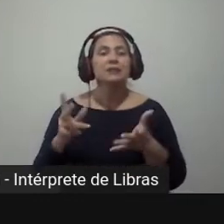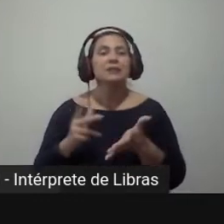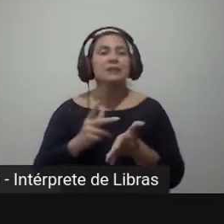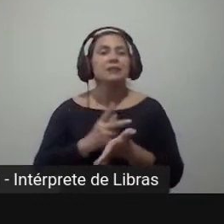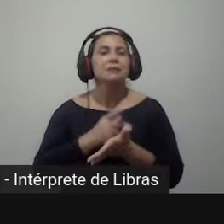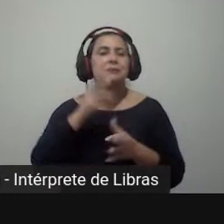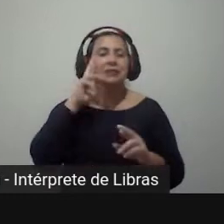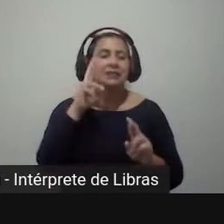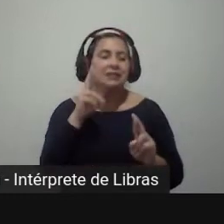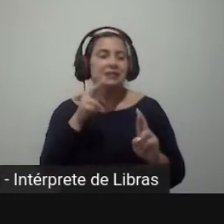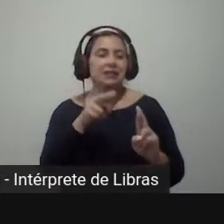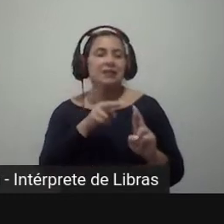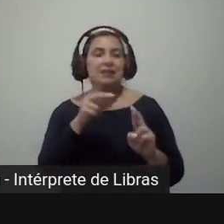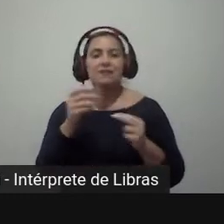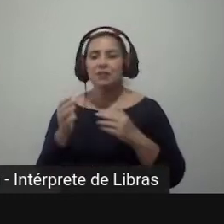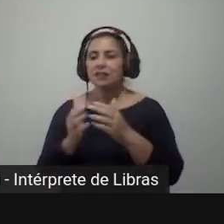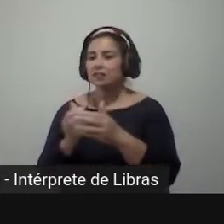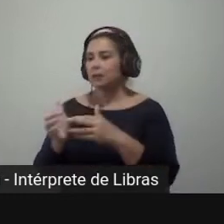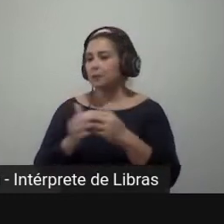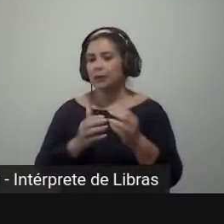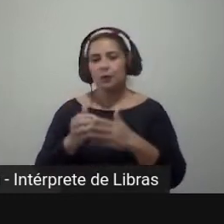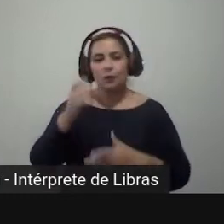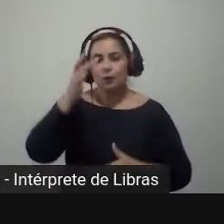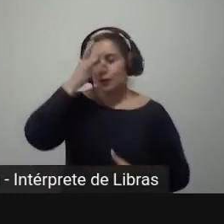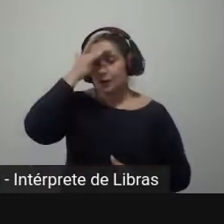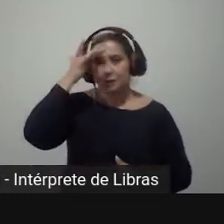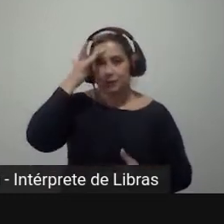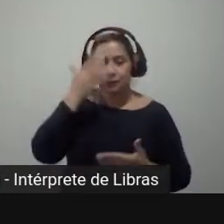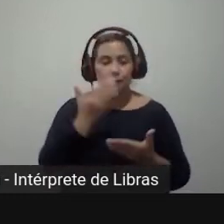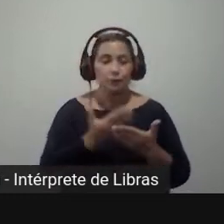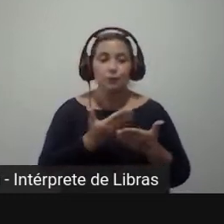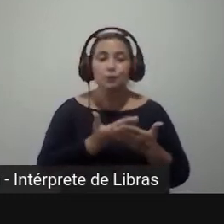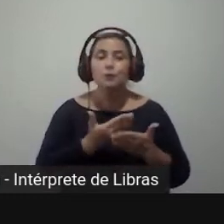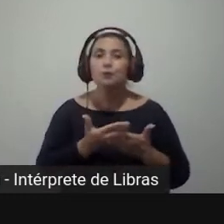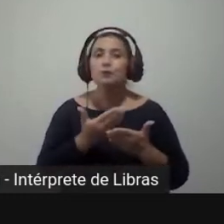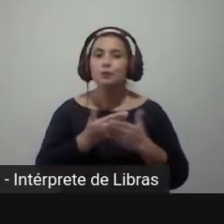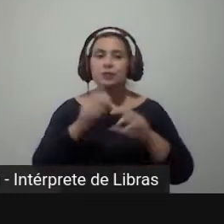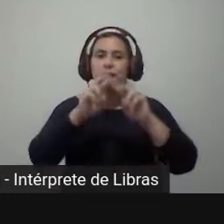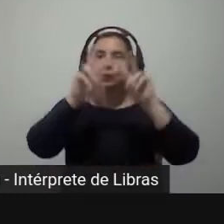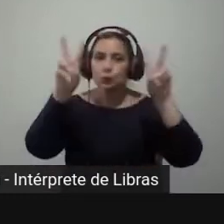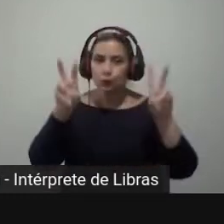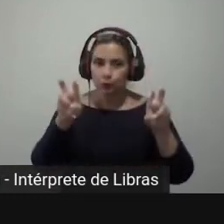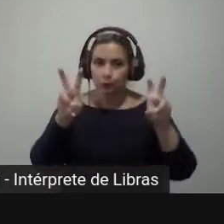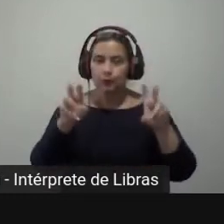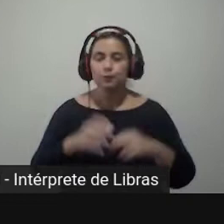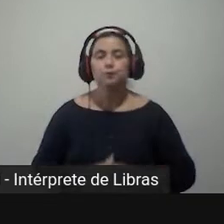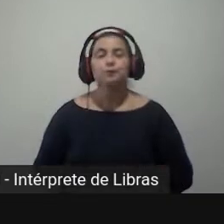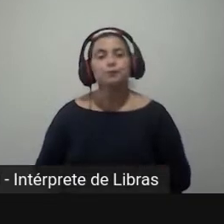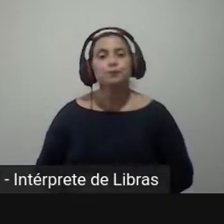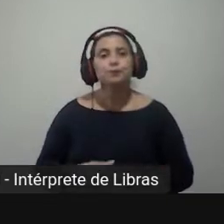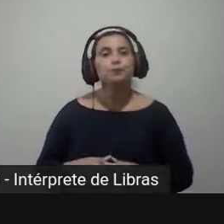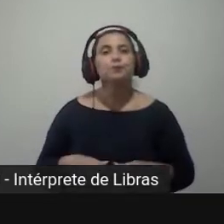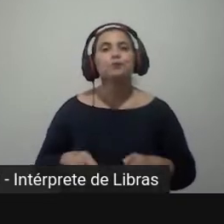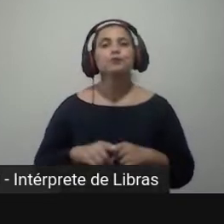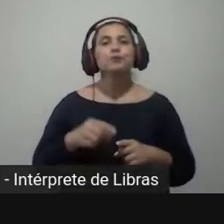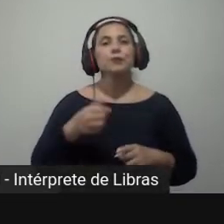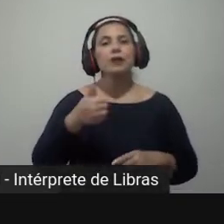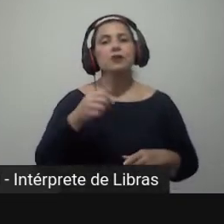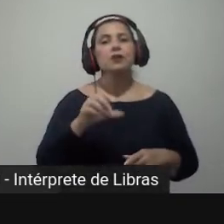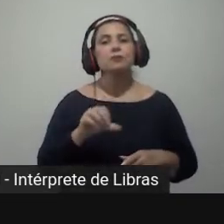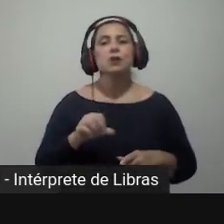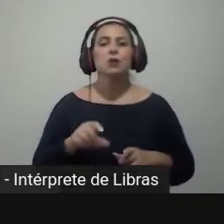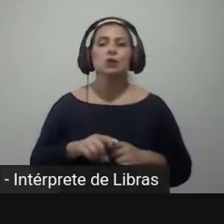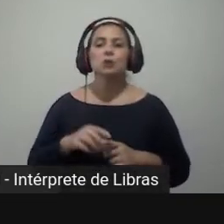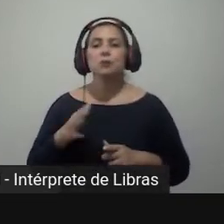referencial para qualquer outra pessoa que vai estudar essa mesma temática. Após Ames, no início da década dos anos